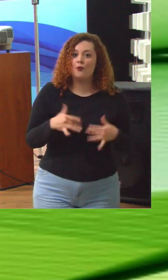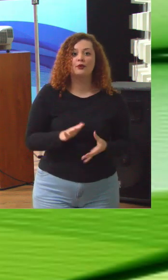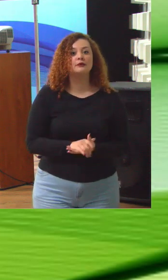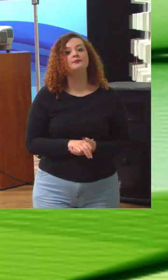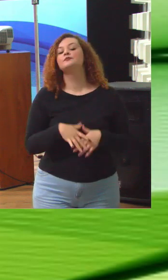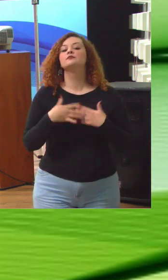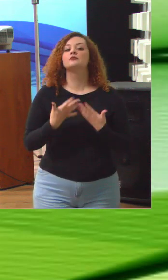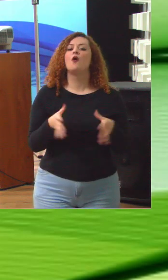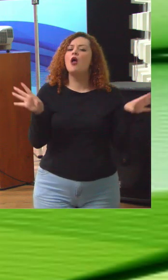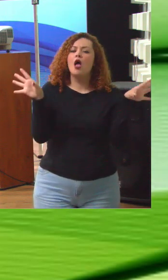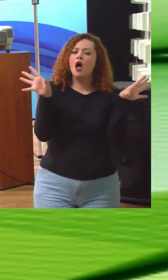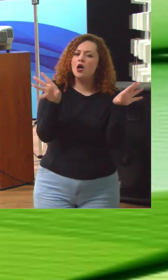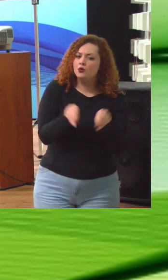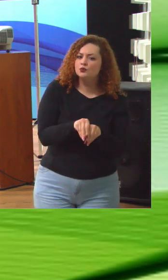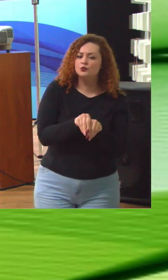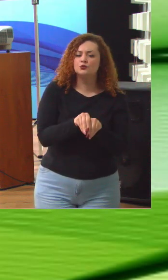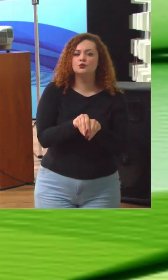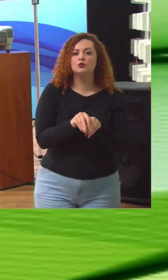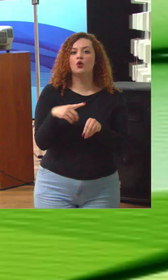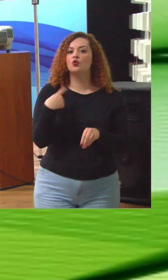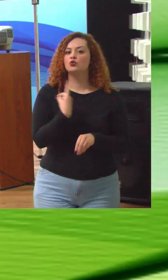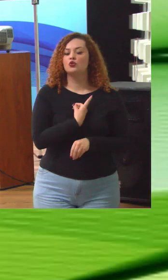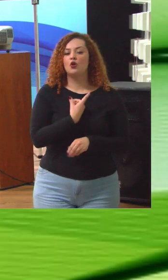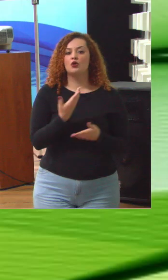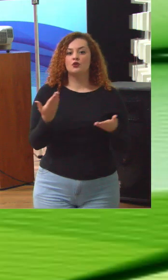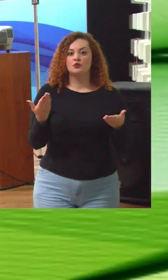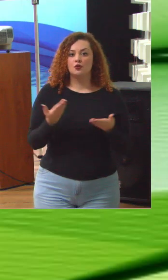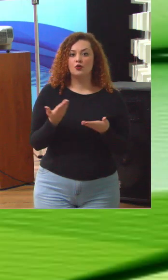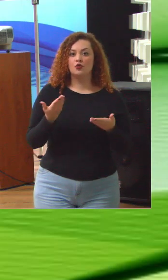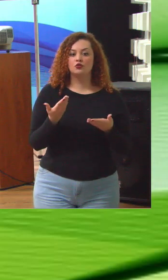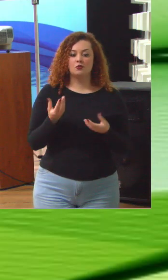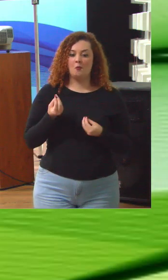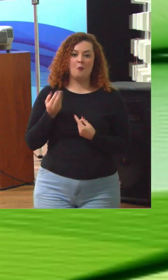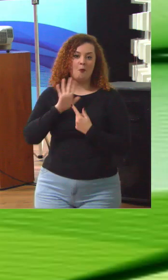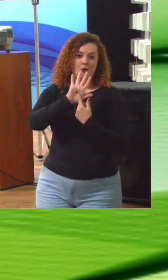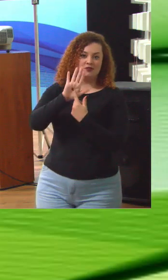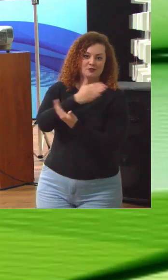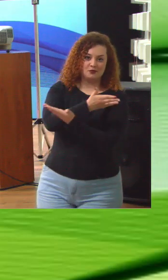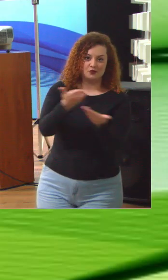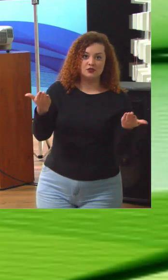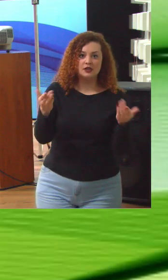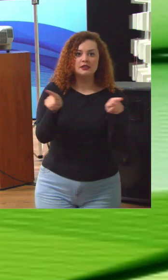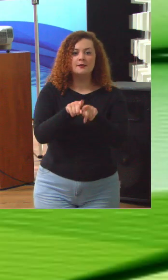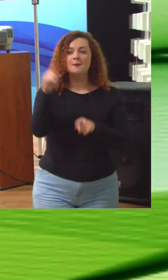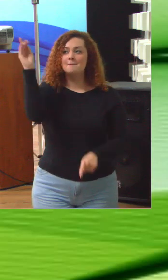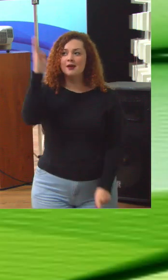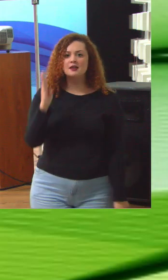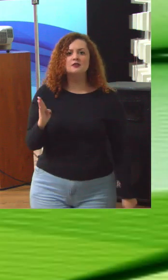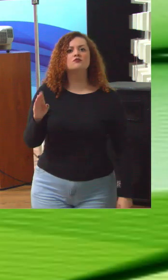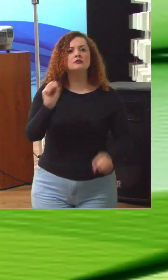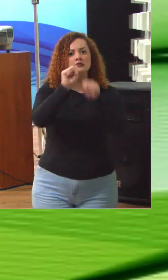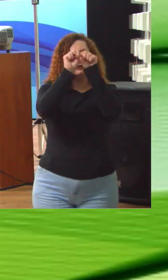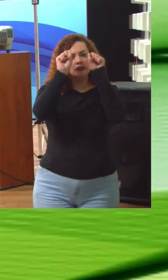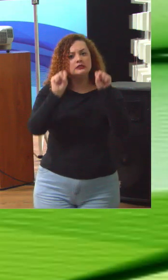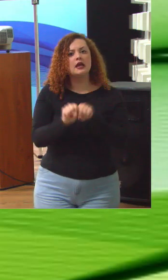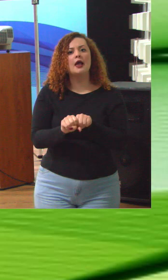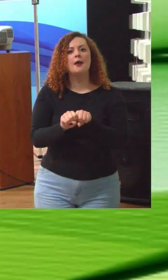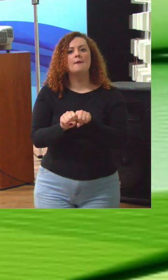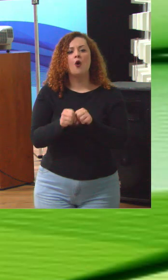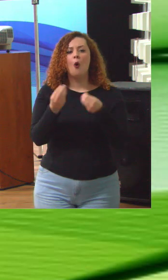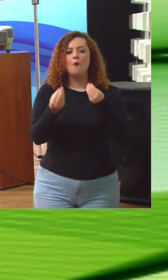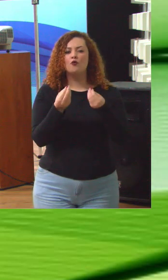em resumo nós estamos trazendo aos senhores e a todo o Brasil um sistema pelo qual por meio de uma